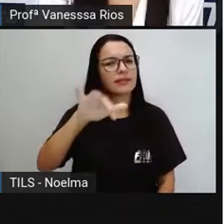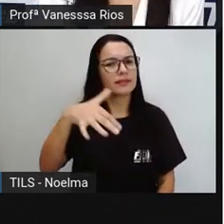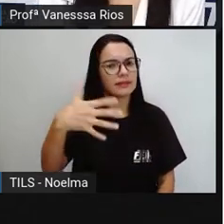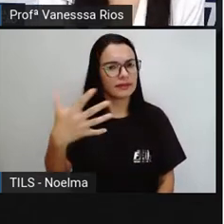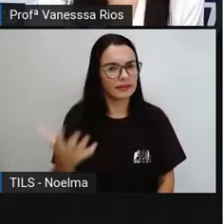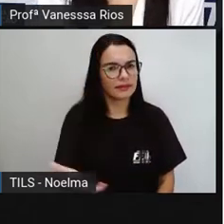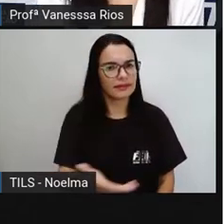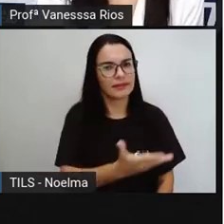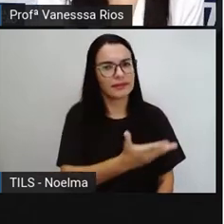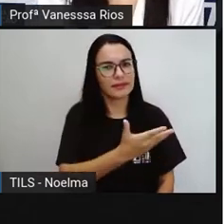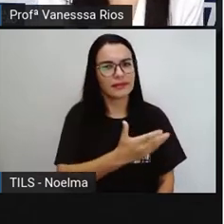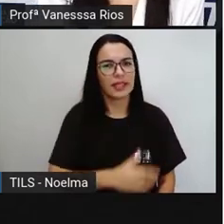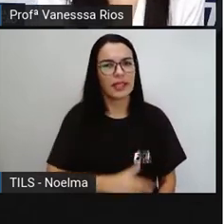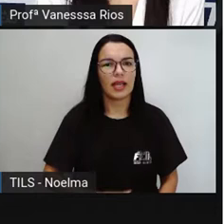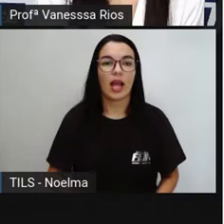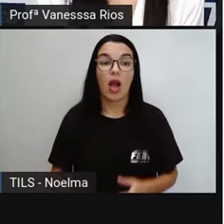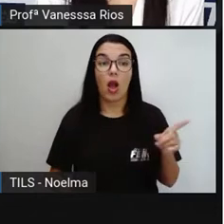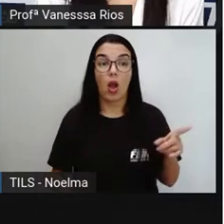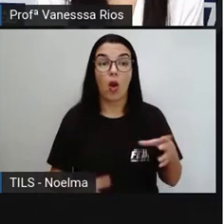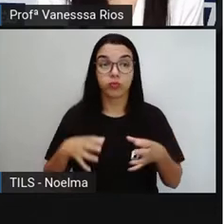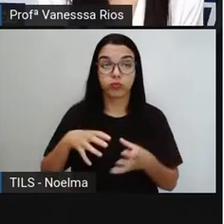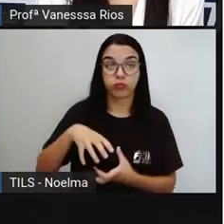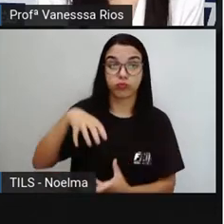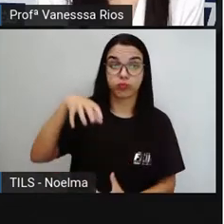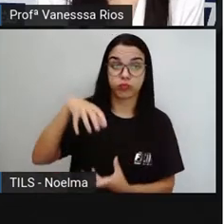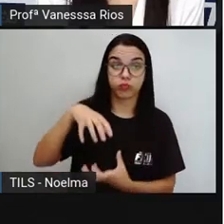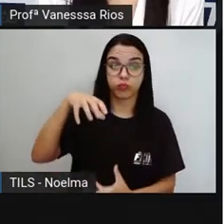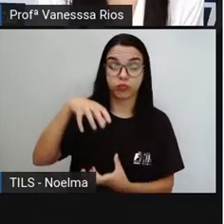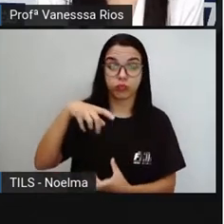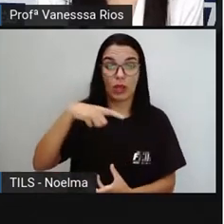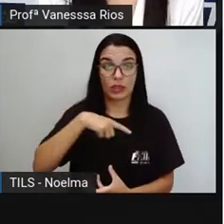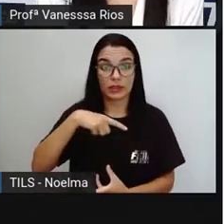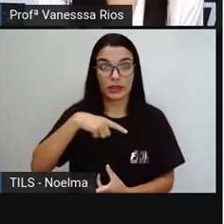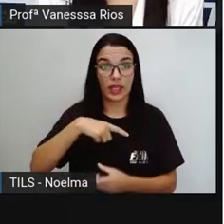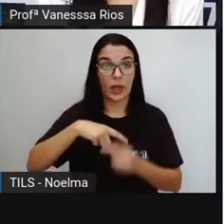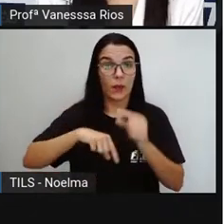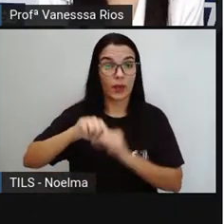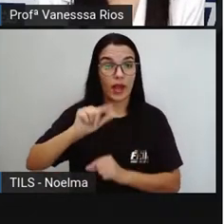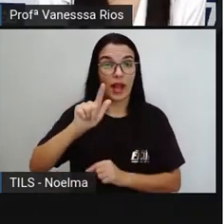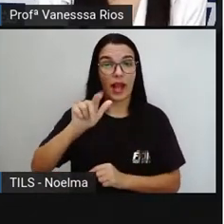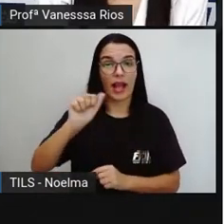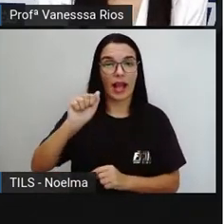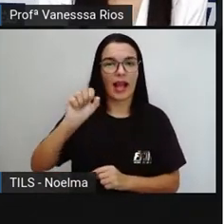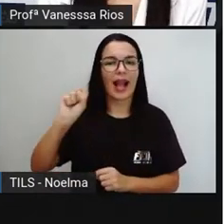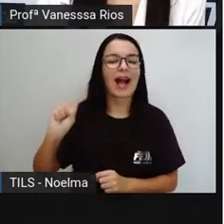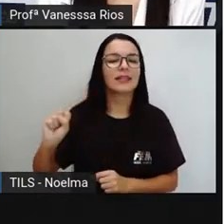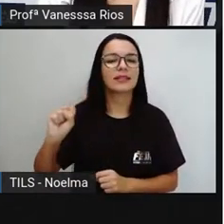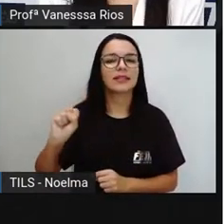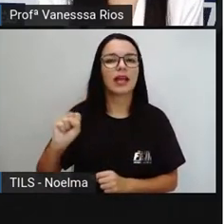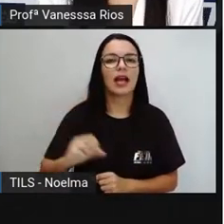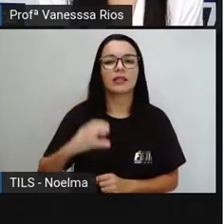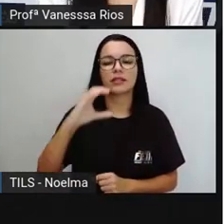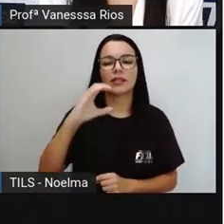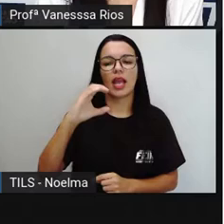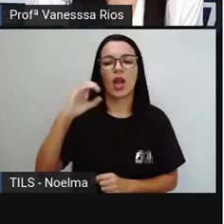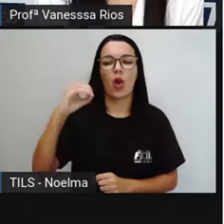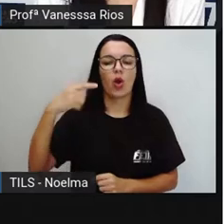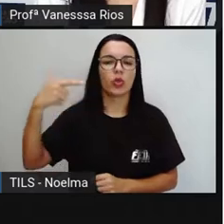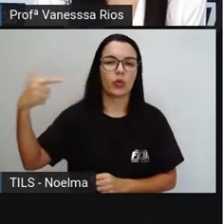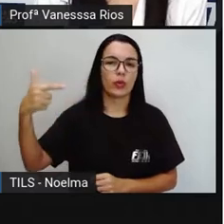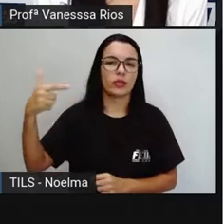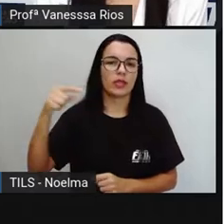Olhem só. Dentro do balão e das bolhas de sabão tem gás carbônico, porque foi o gás